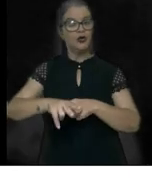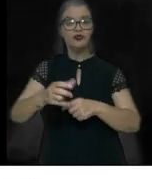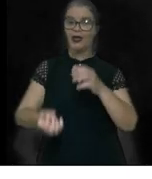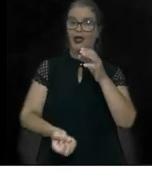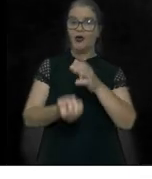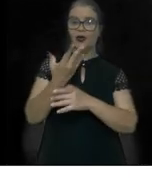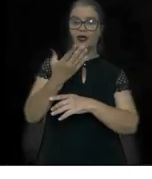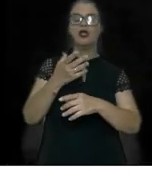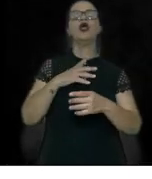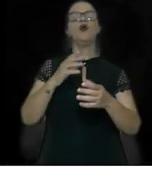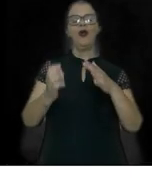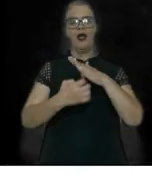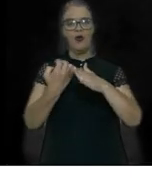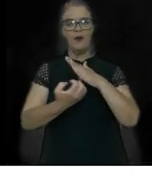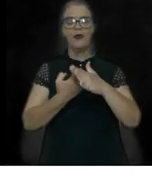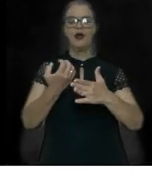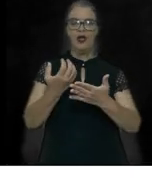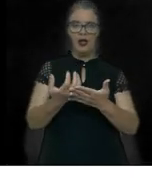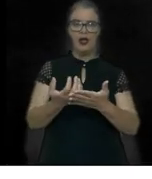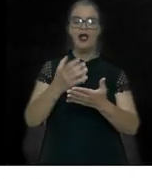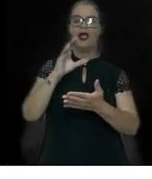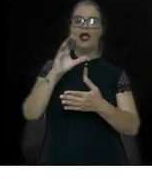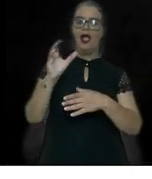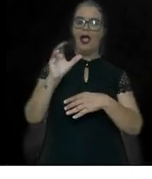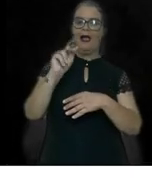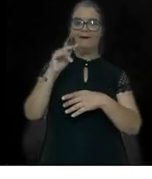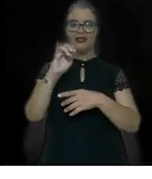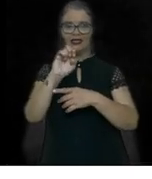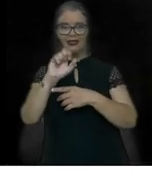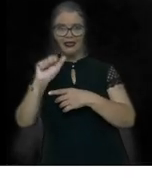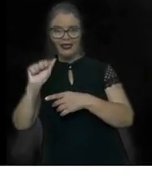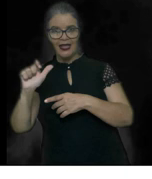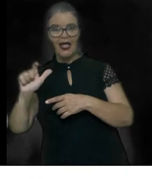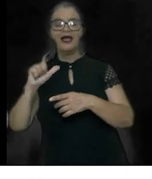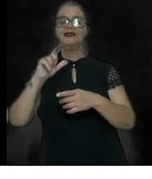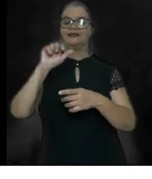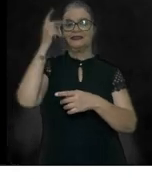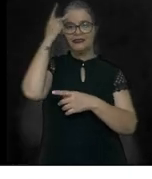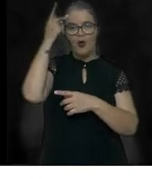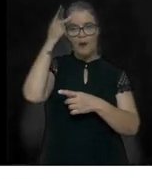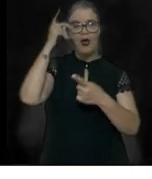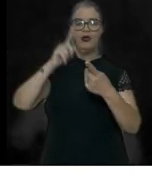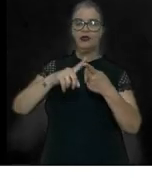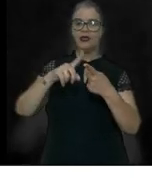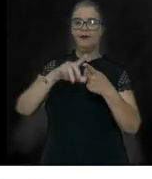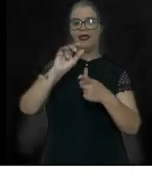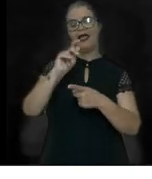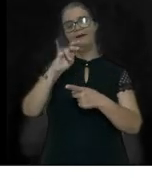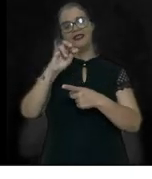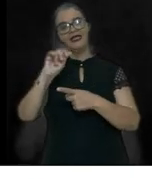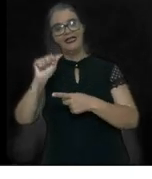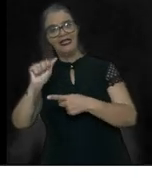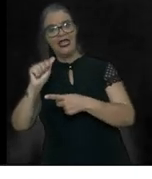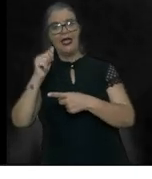a Capitania de São Paulo e a Capitania das Minas de Ouro.